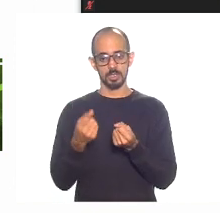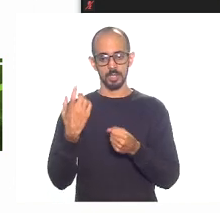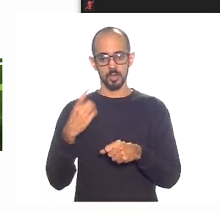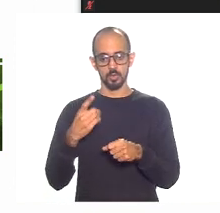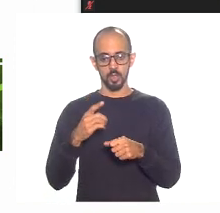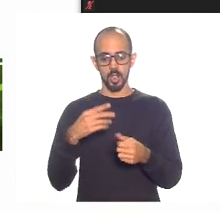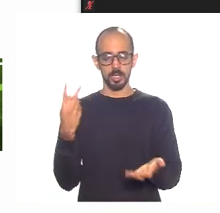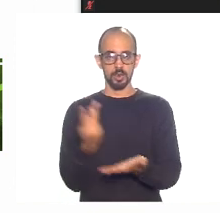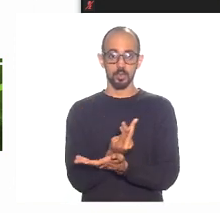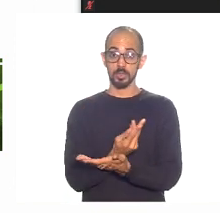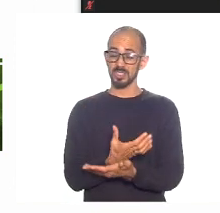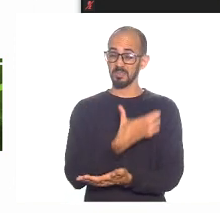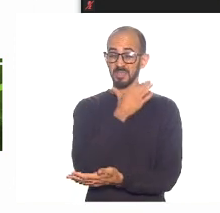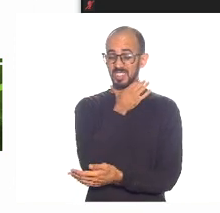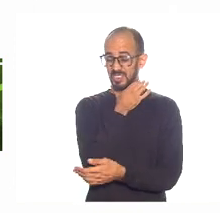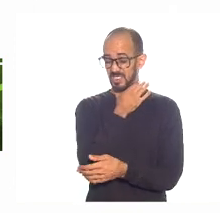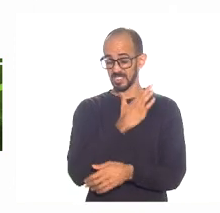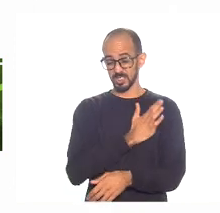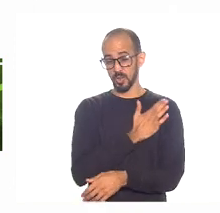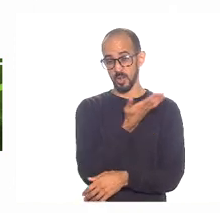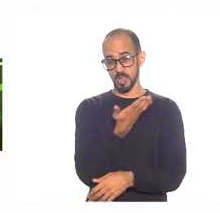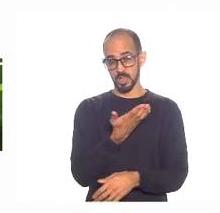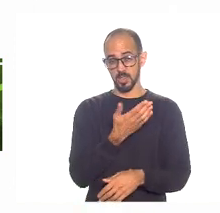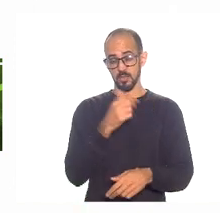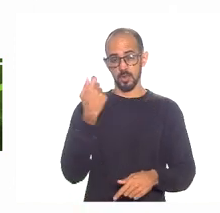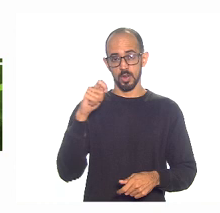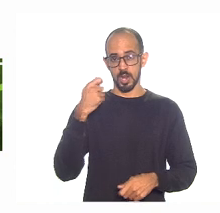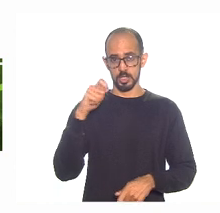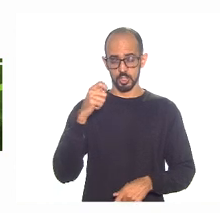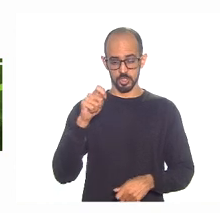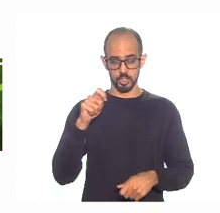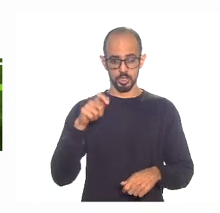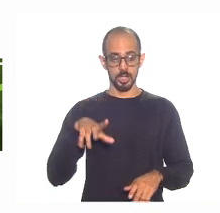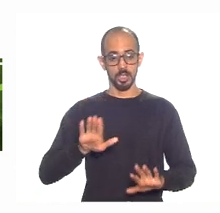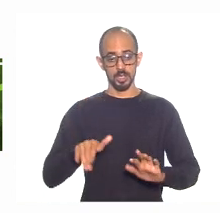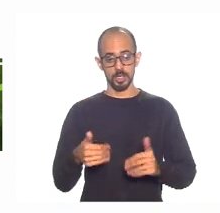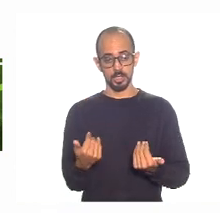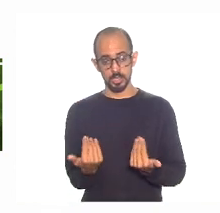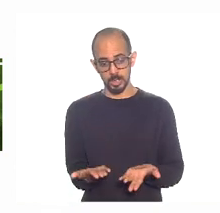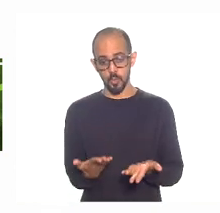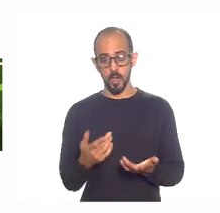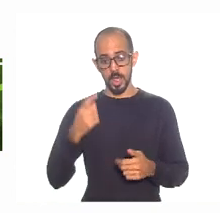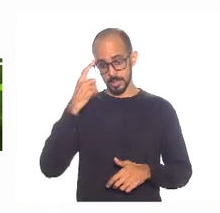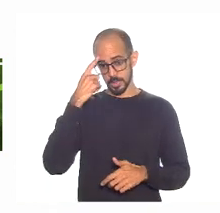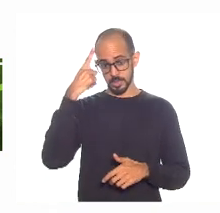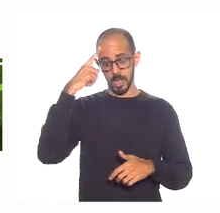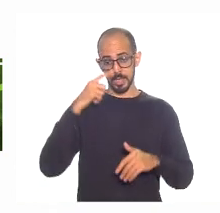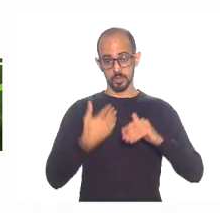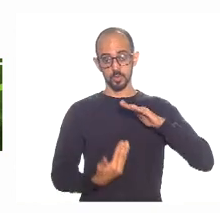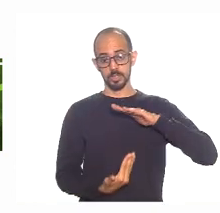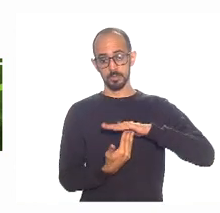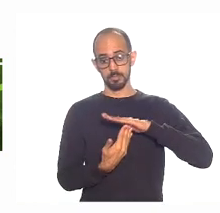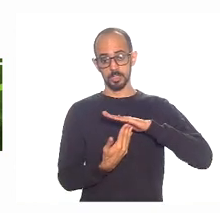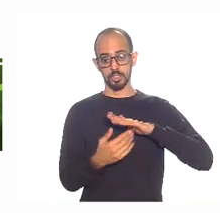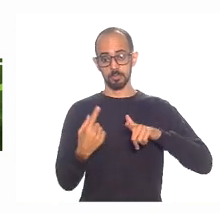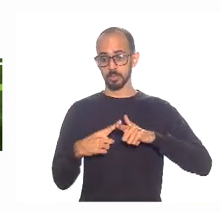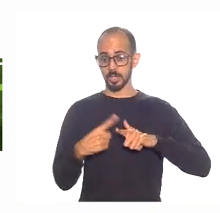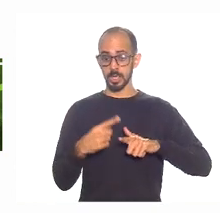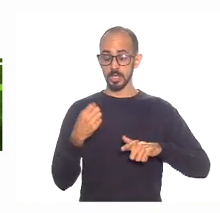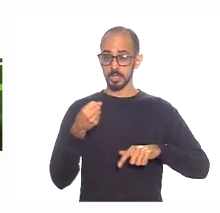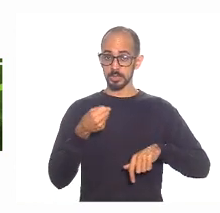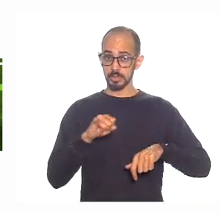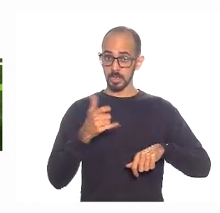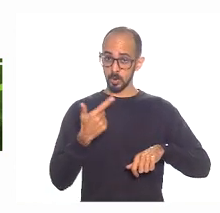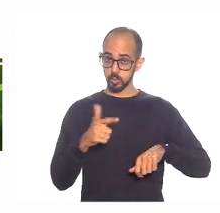deu numa crise monumental, absurda na Argentina. A ideia do teto é que, ou se a gente não botar uma camisa de força do nosso